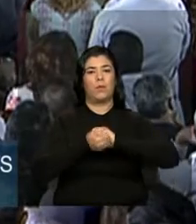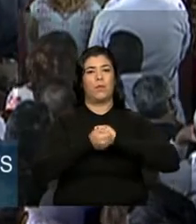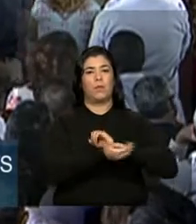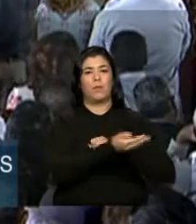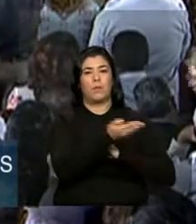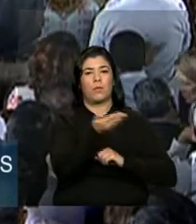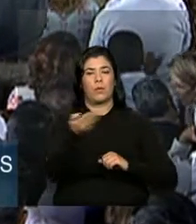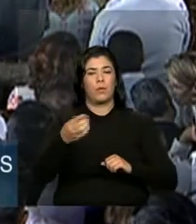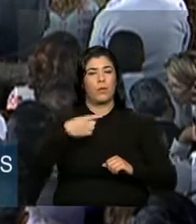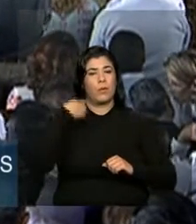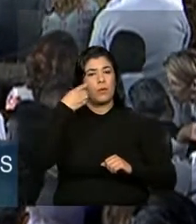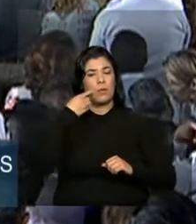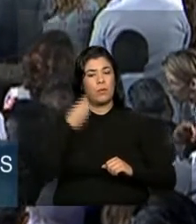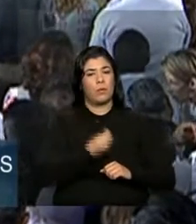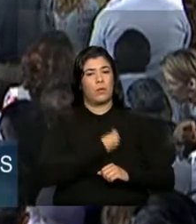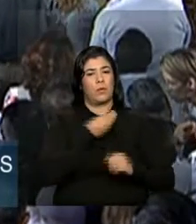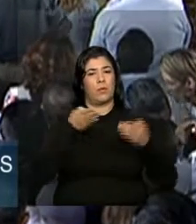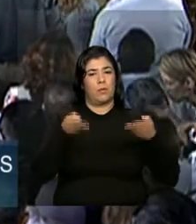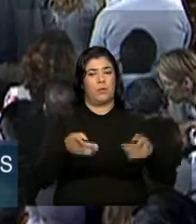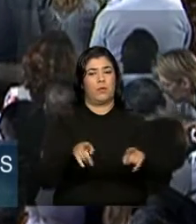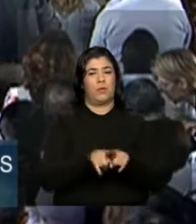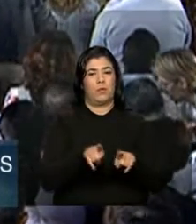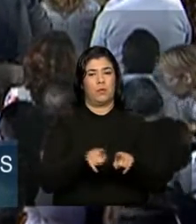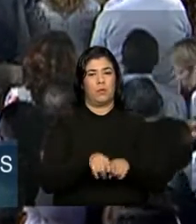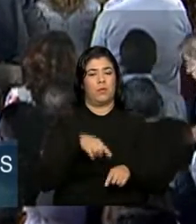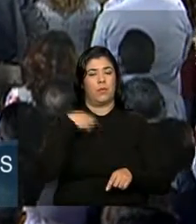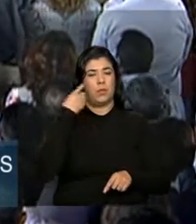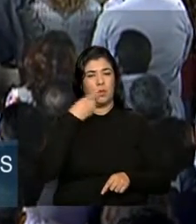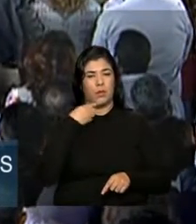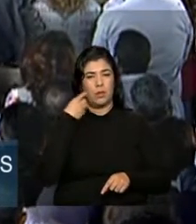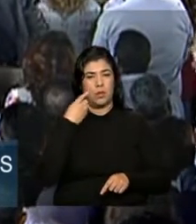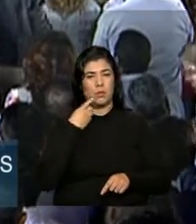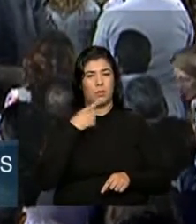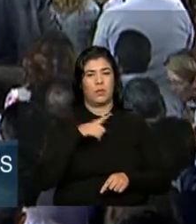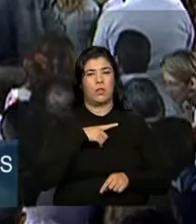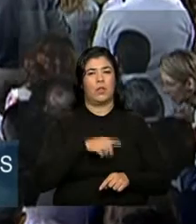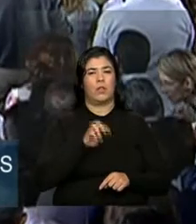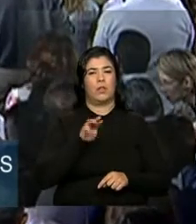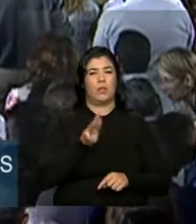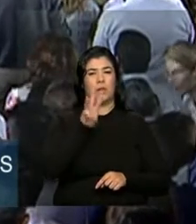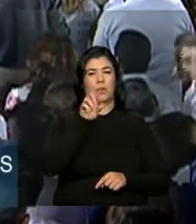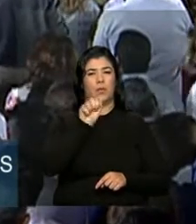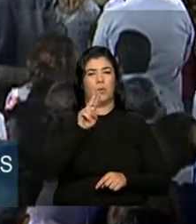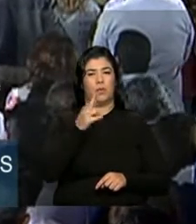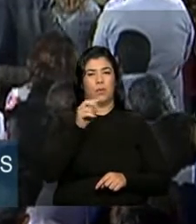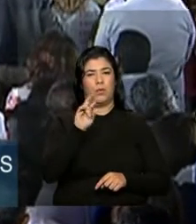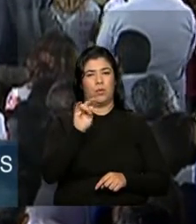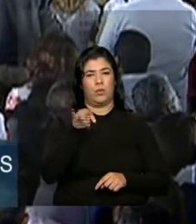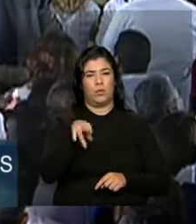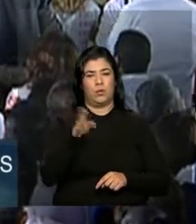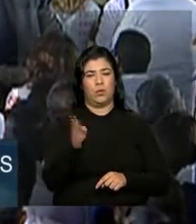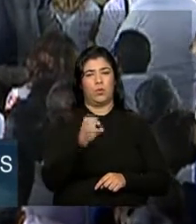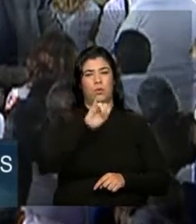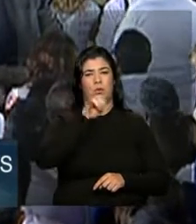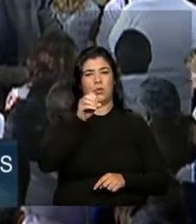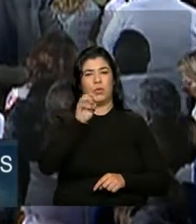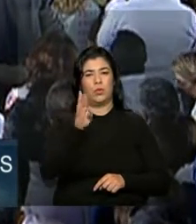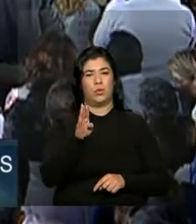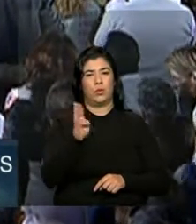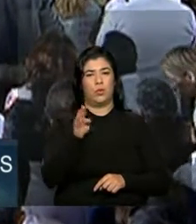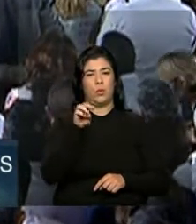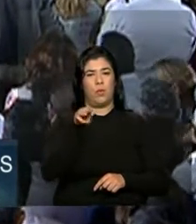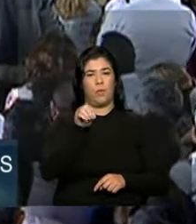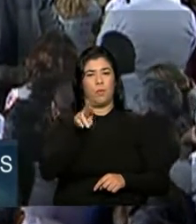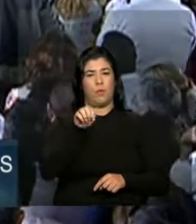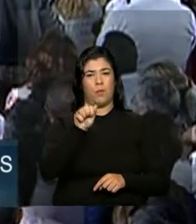deputados aqui presentes, deputado Watson, deputado Aelto, deputada Jô Moraes, deputado